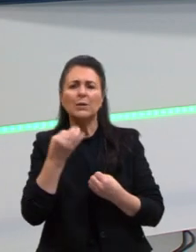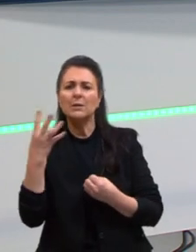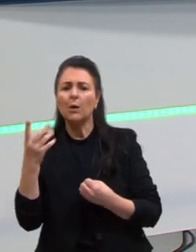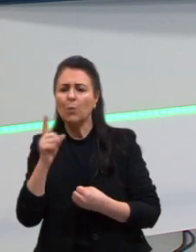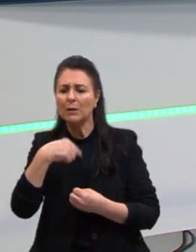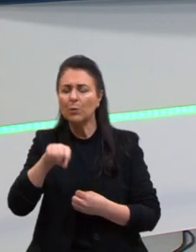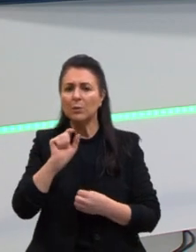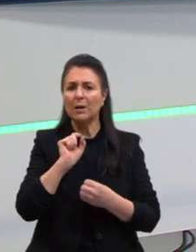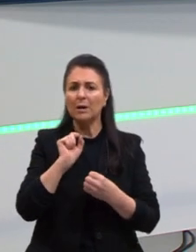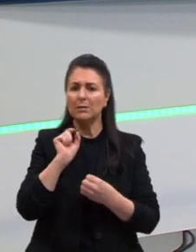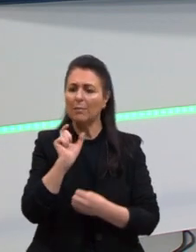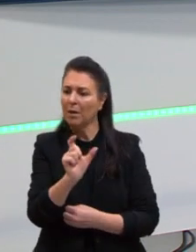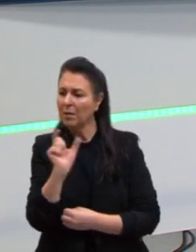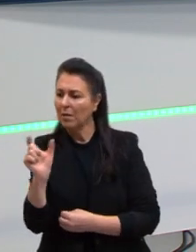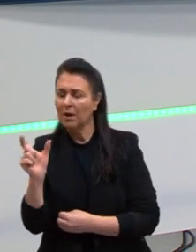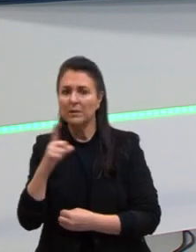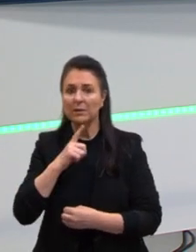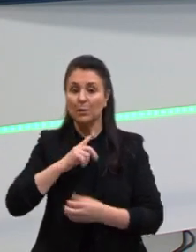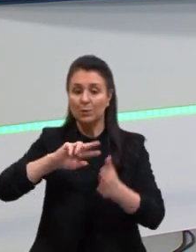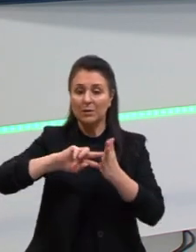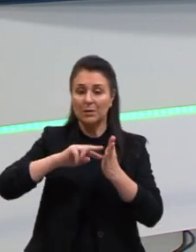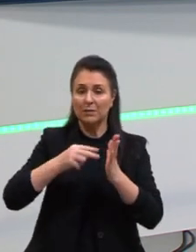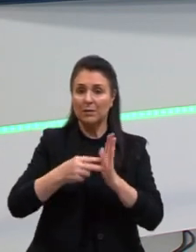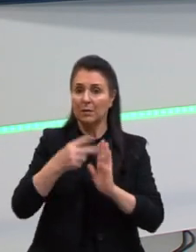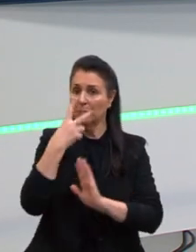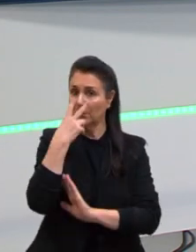palavras que podem significar a mesma coisa que ela.